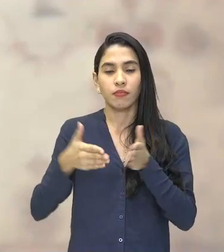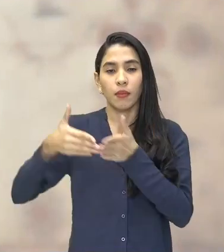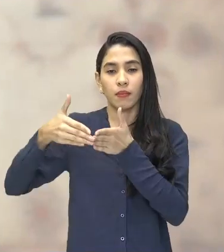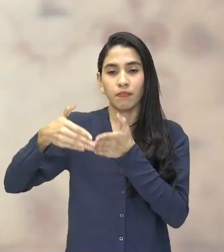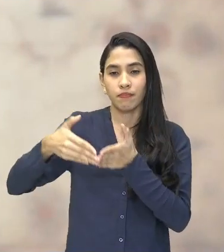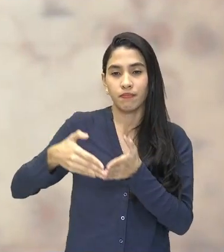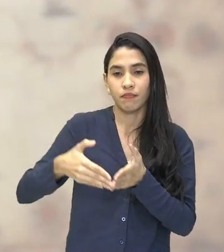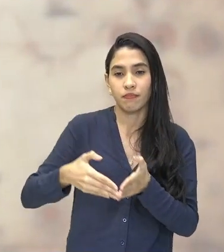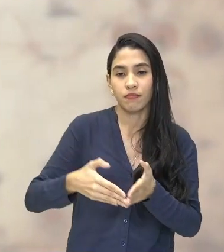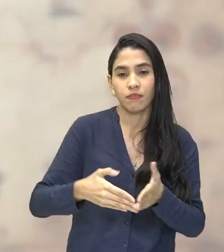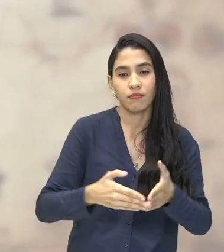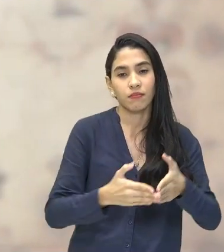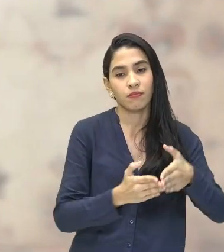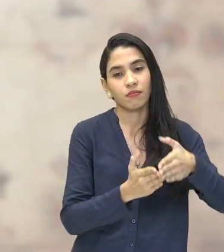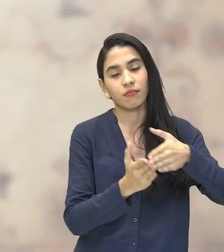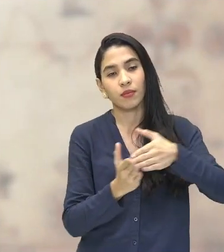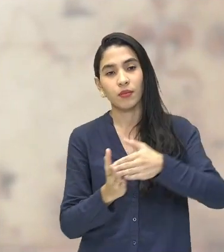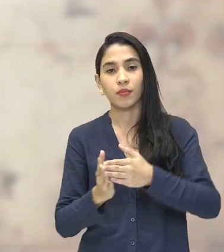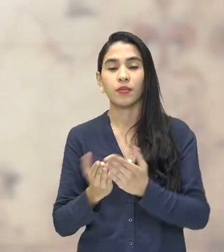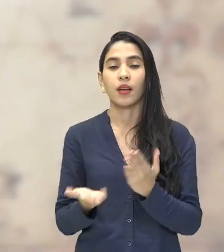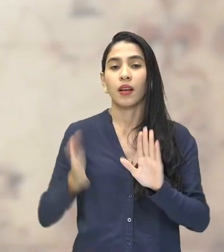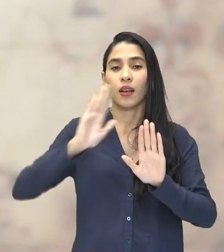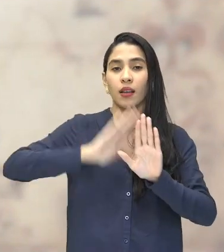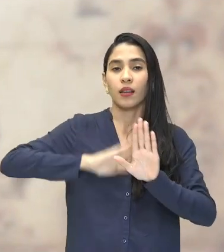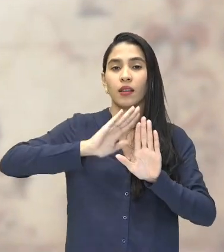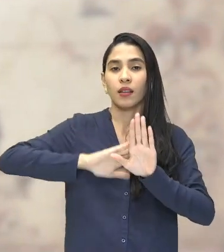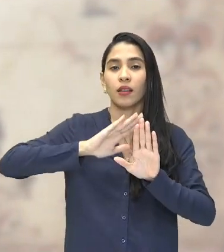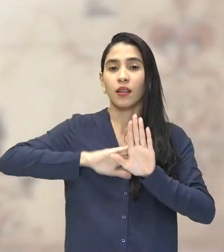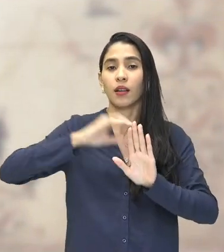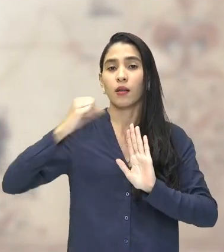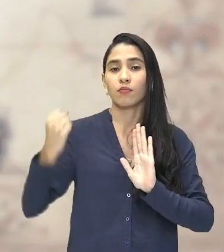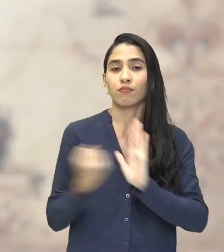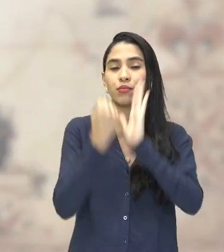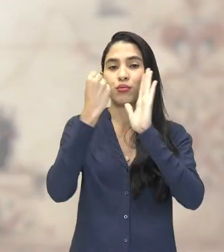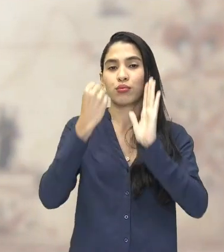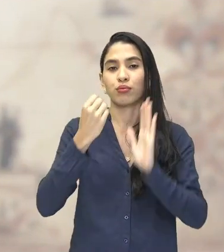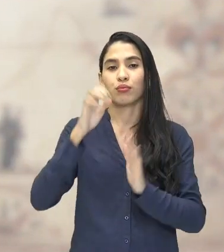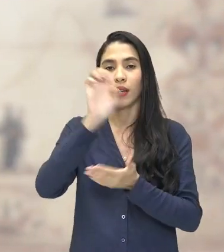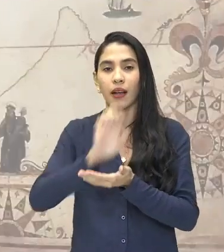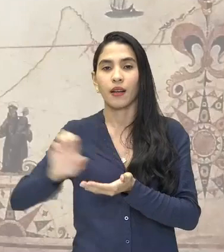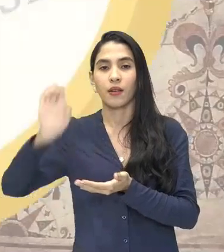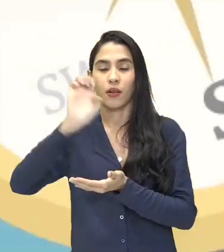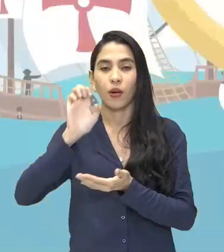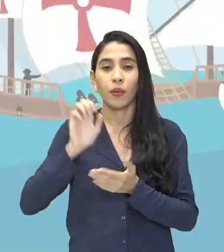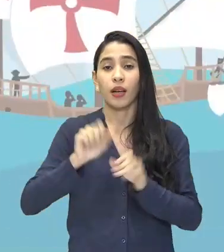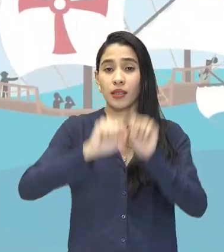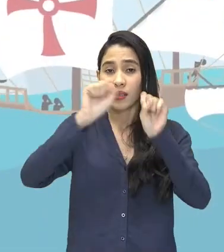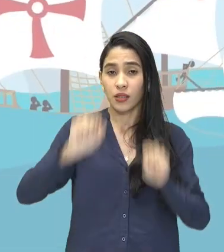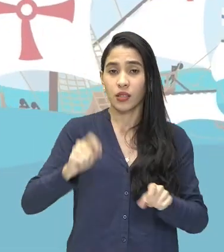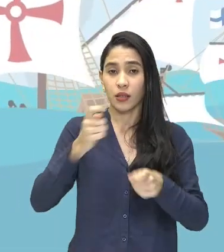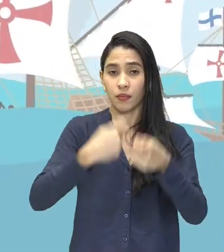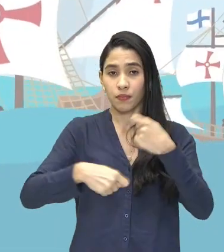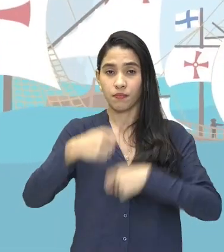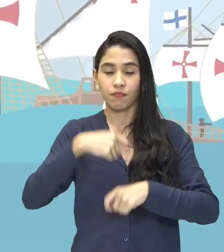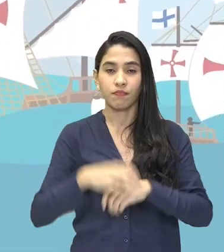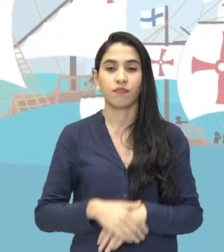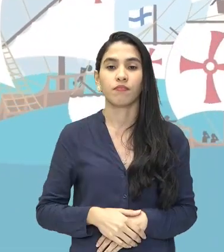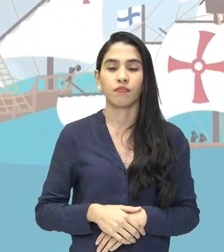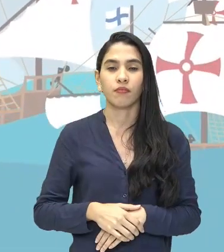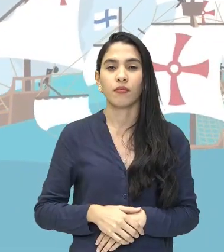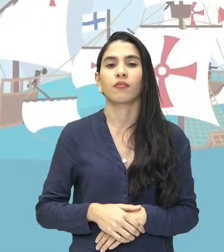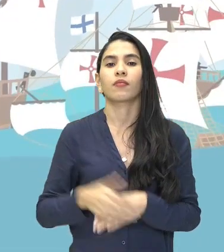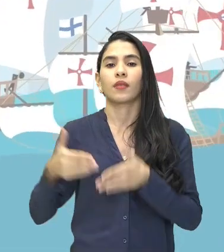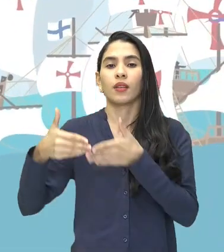navegações, uma nova ideologia econômica surgiu na Europa, o mercantilismo. Grandes navios